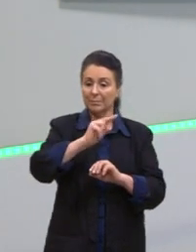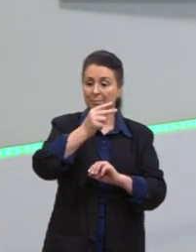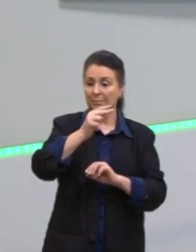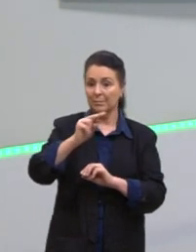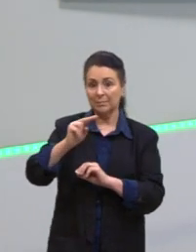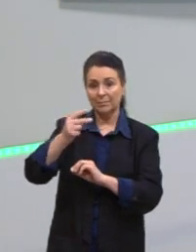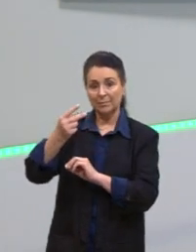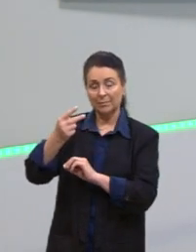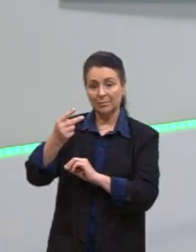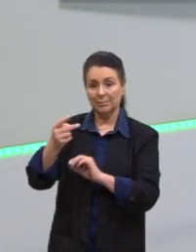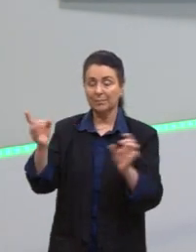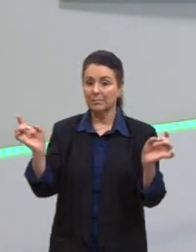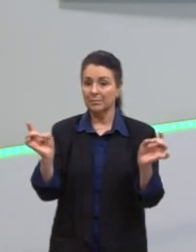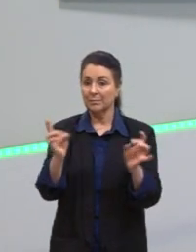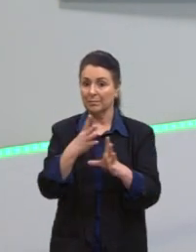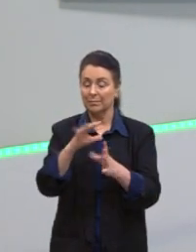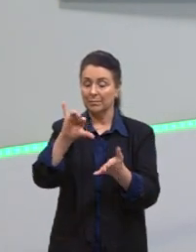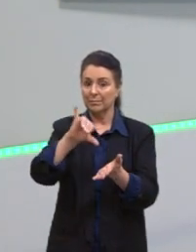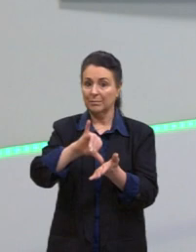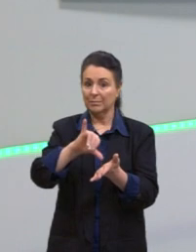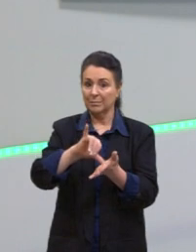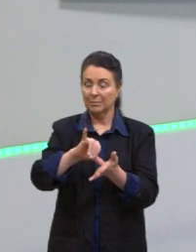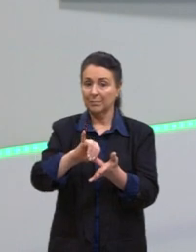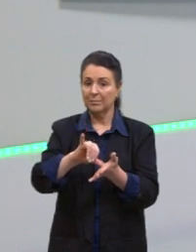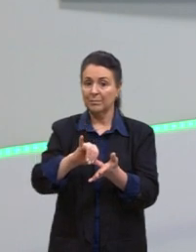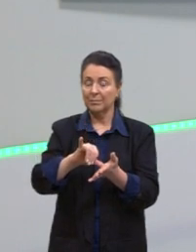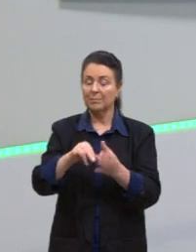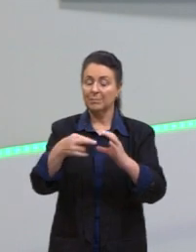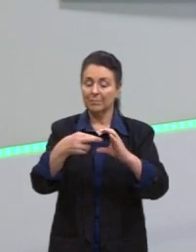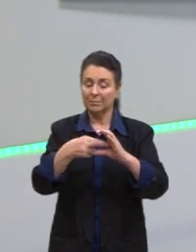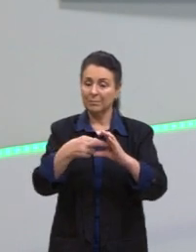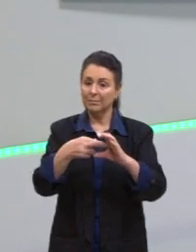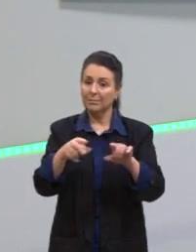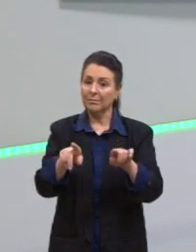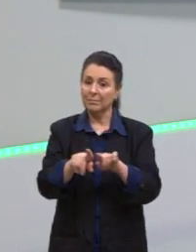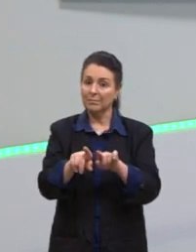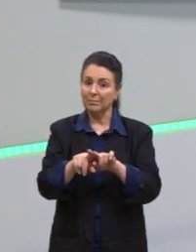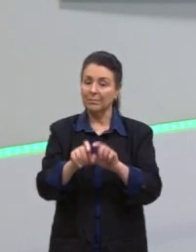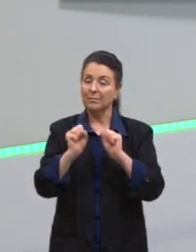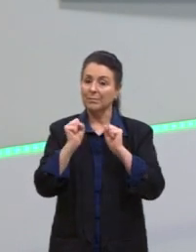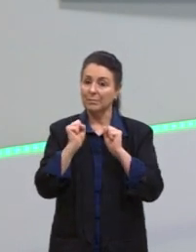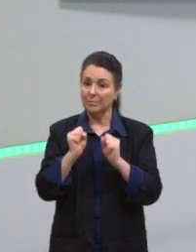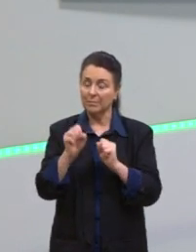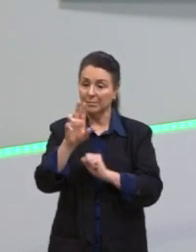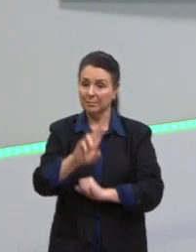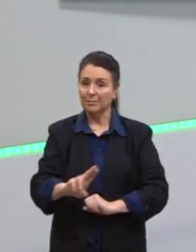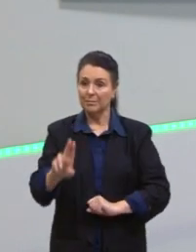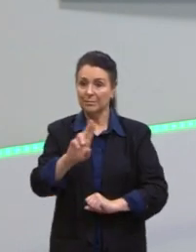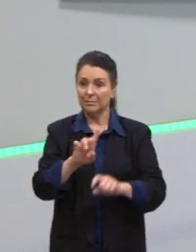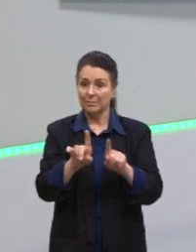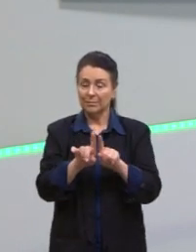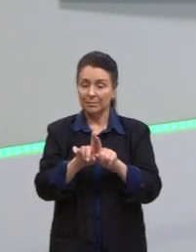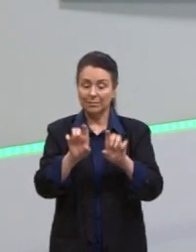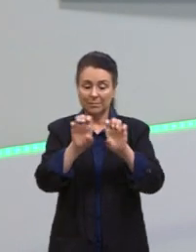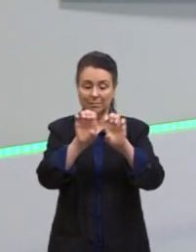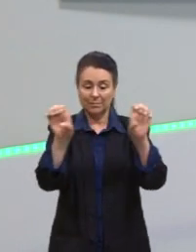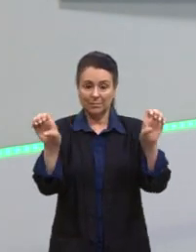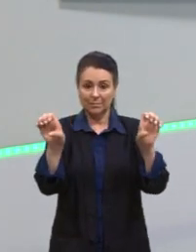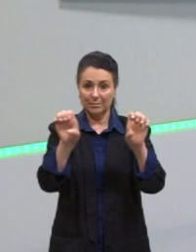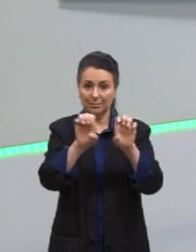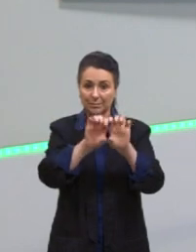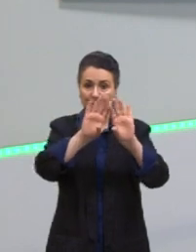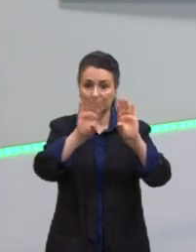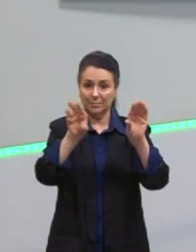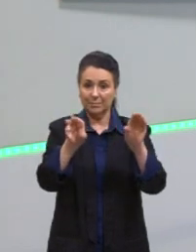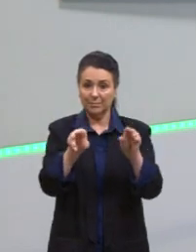Prontinho, determinei o centro, determinei o raio. Assim que nós podemos utilizar, então, a equação reduzida